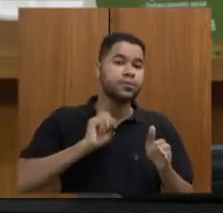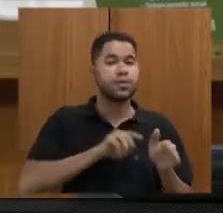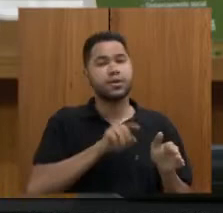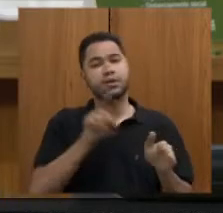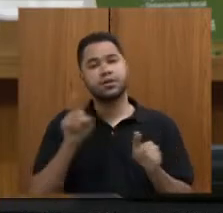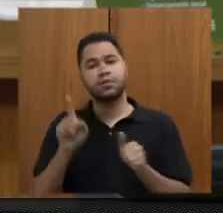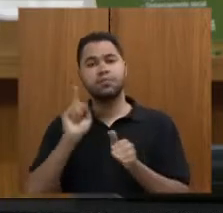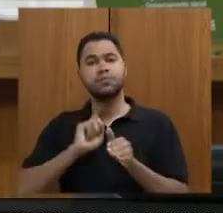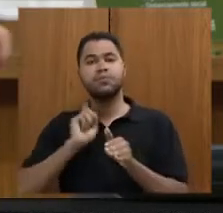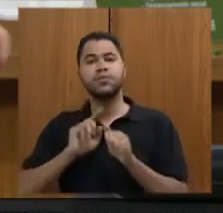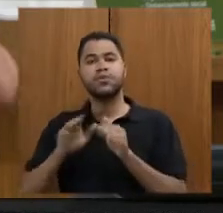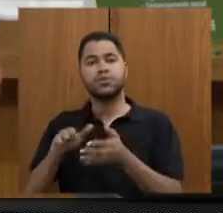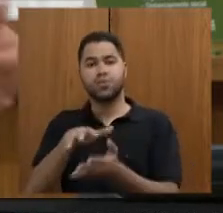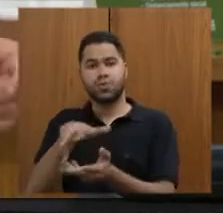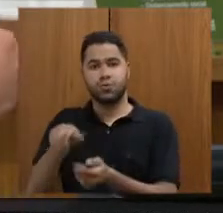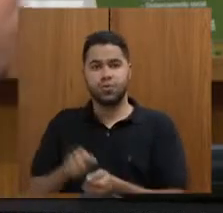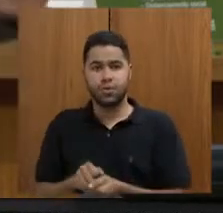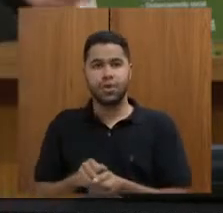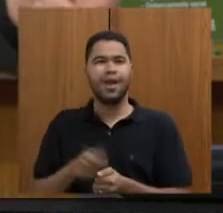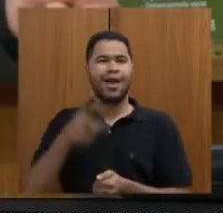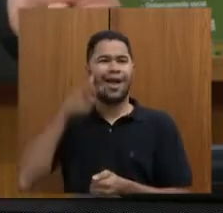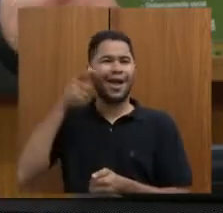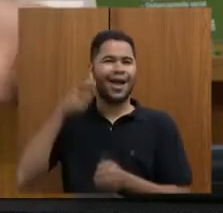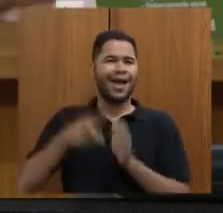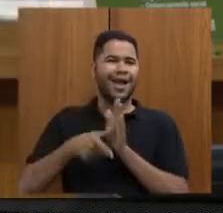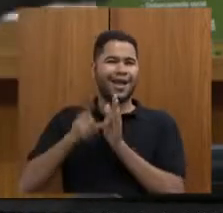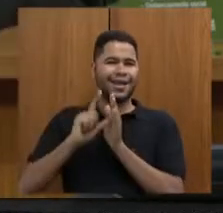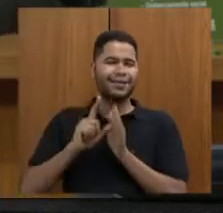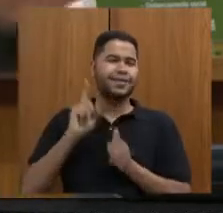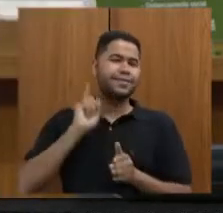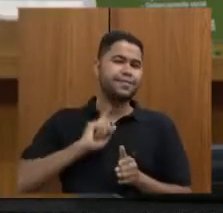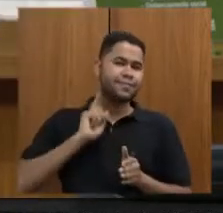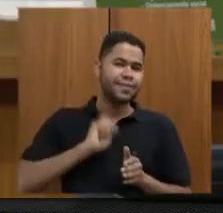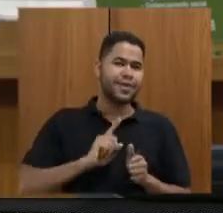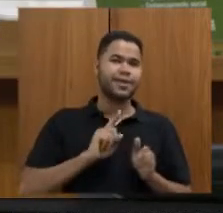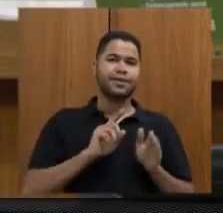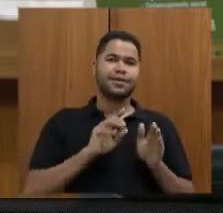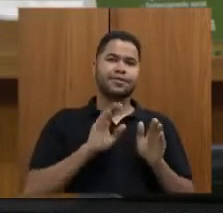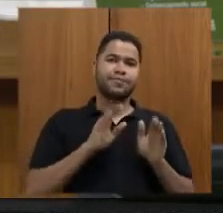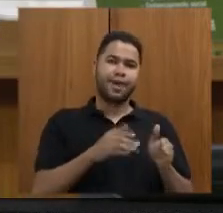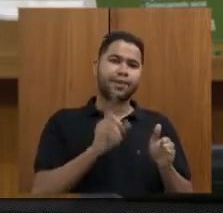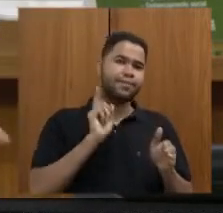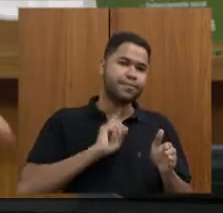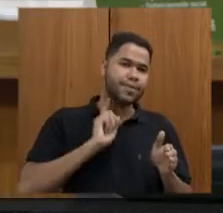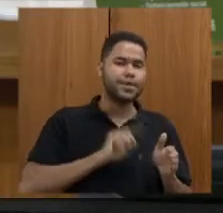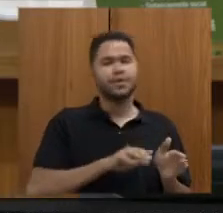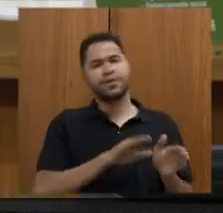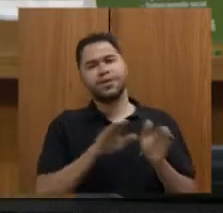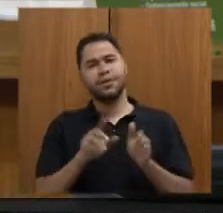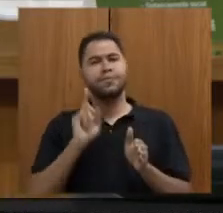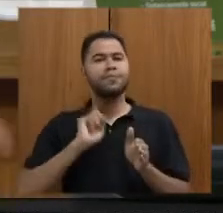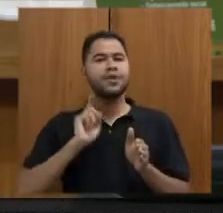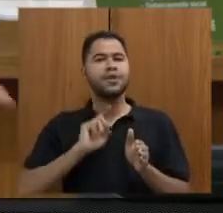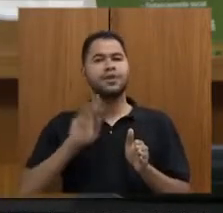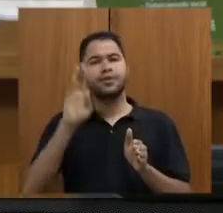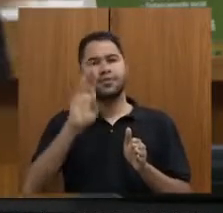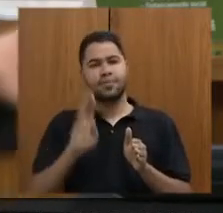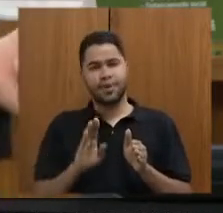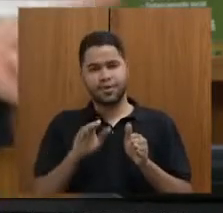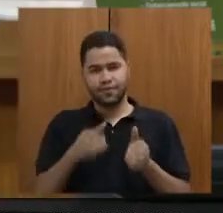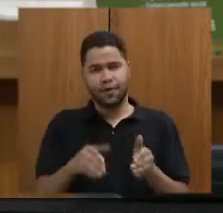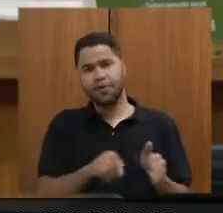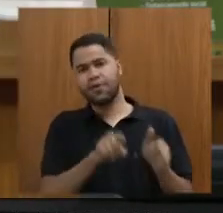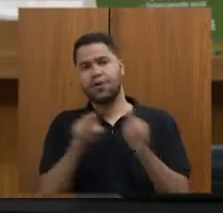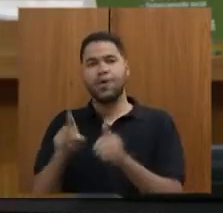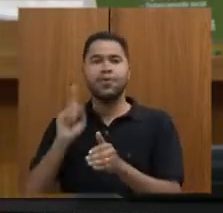e falei assim, antes nós tínhamos Minas para Minas, Minas para o Brasil e Minas para o Mundo. Falei assim, gente, Minas é o Mundo. Então, Minas para Minas, o que não é Minas é o